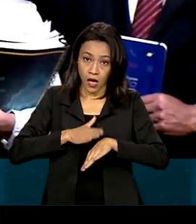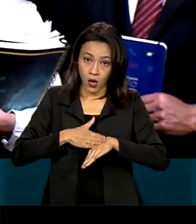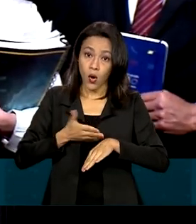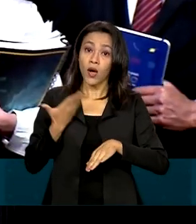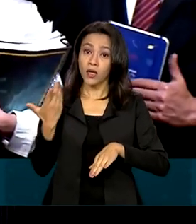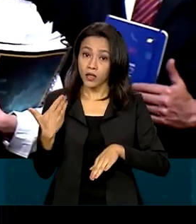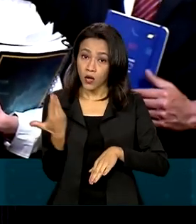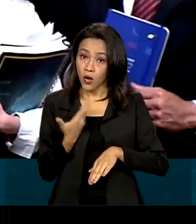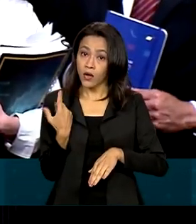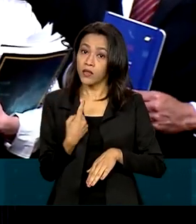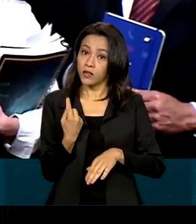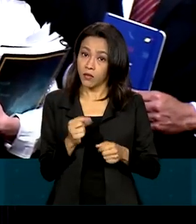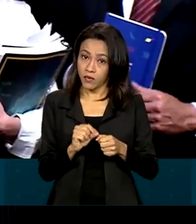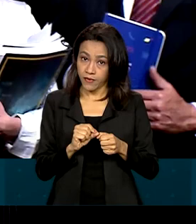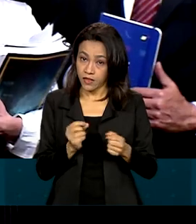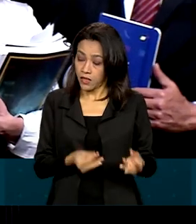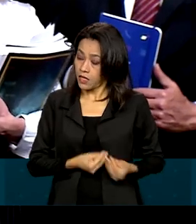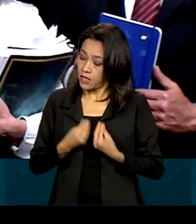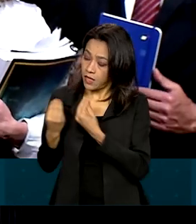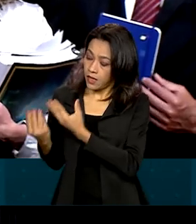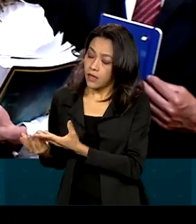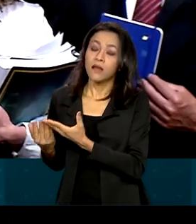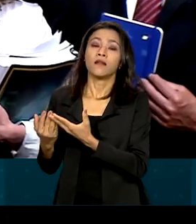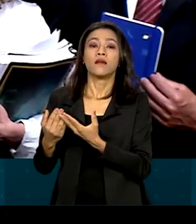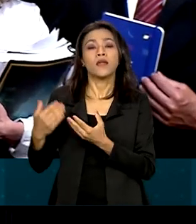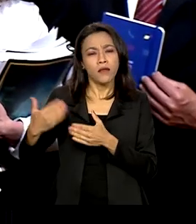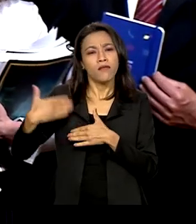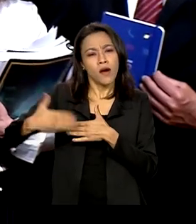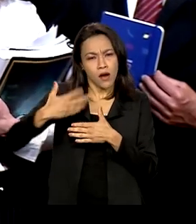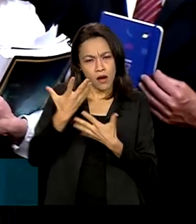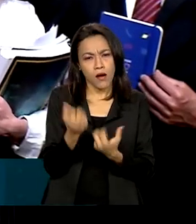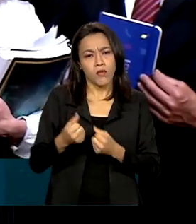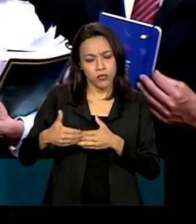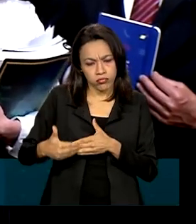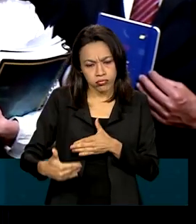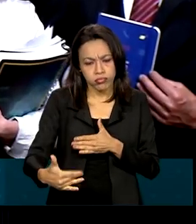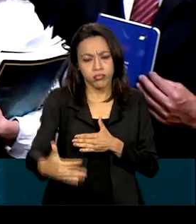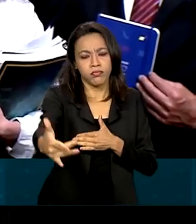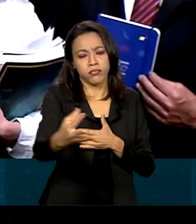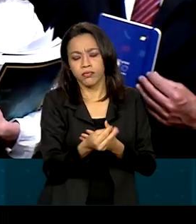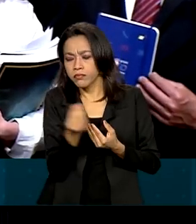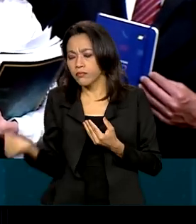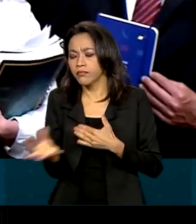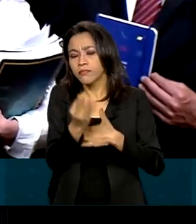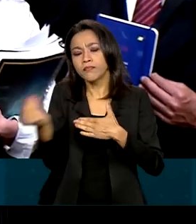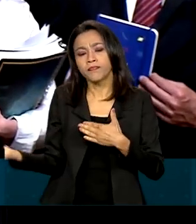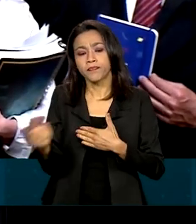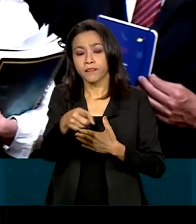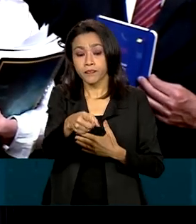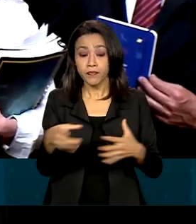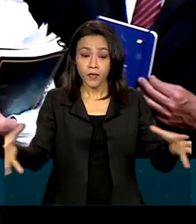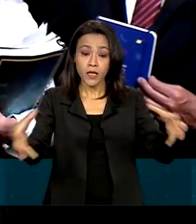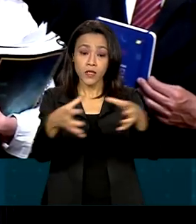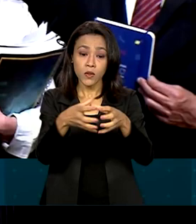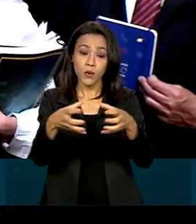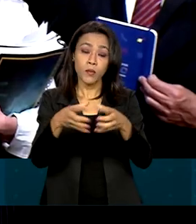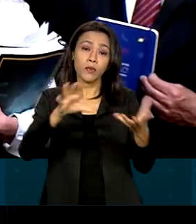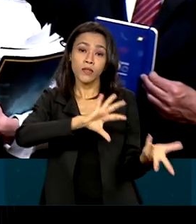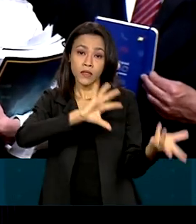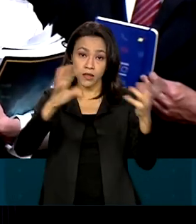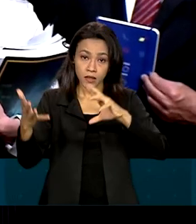ao longo das próximas semanas é uma atualização de dados que a equipe de transição considere importantes